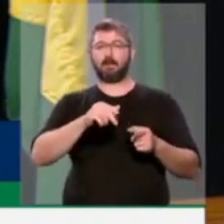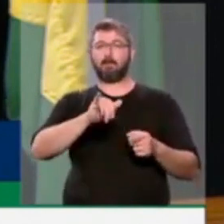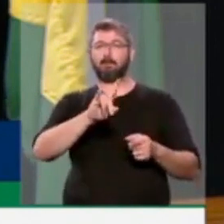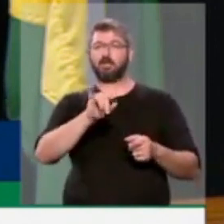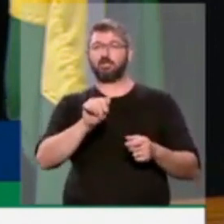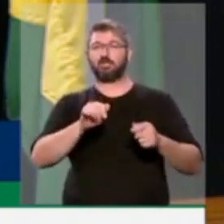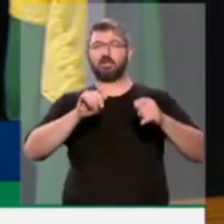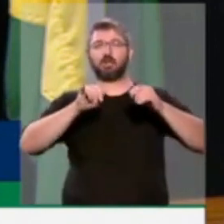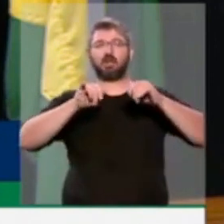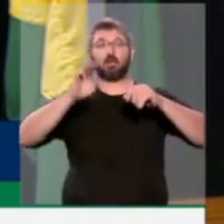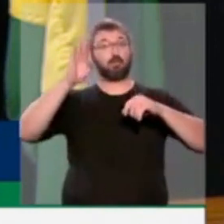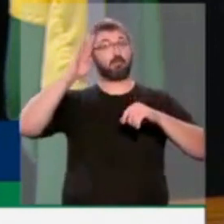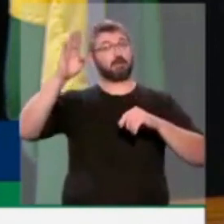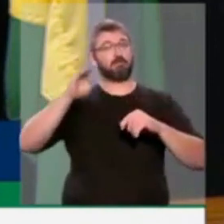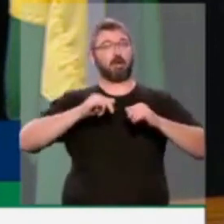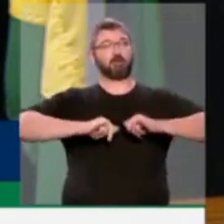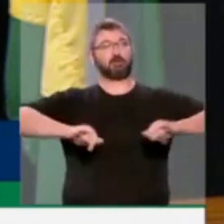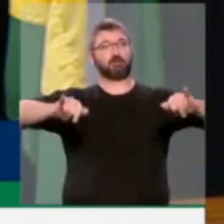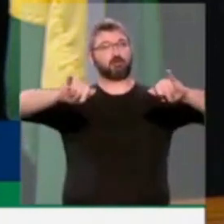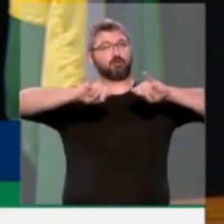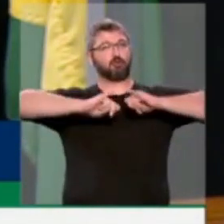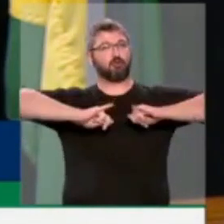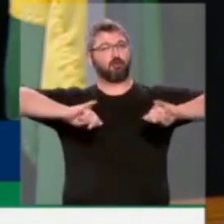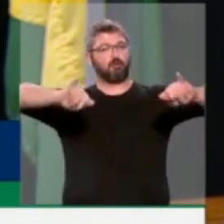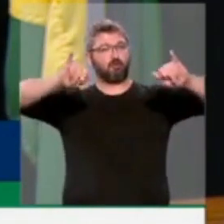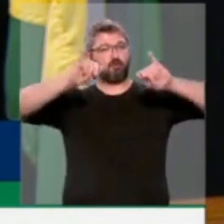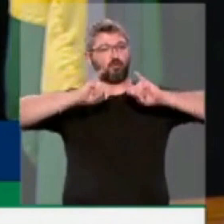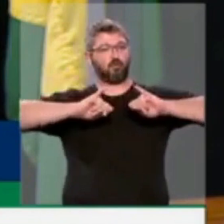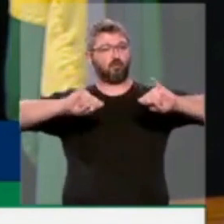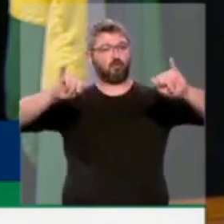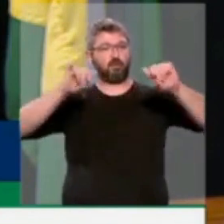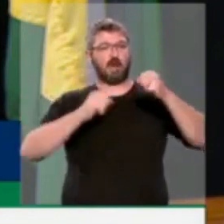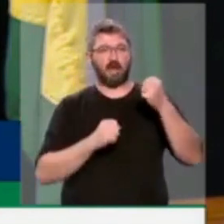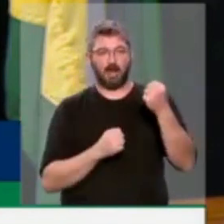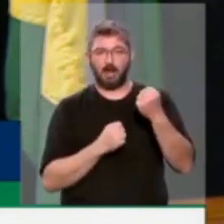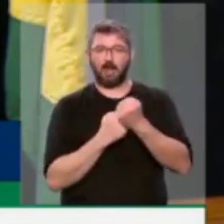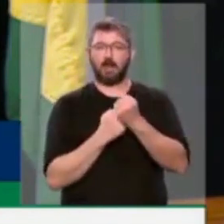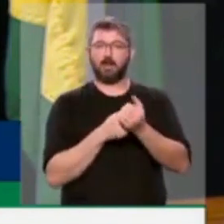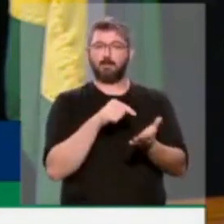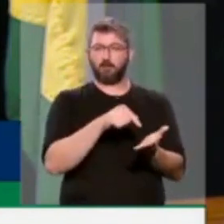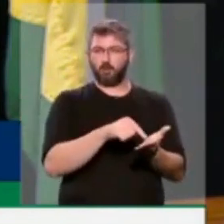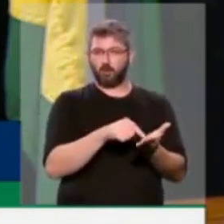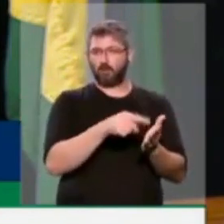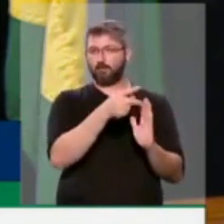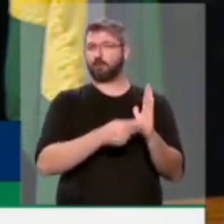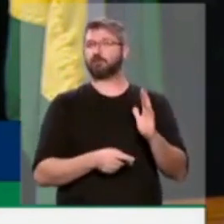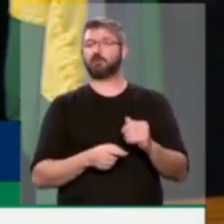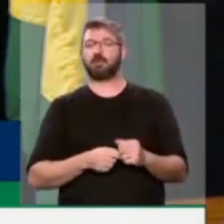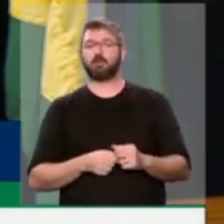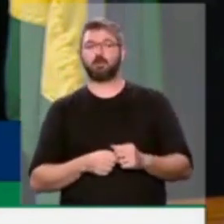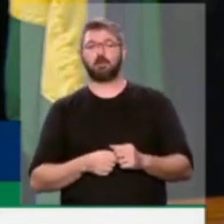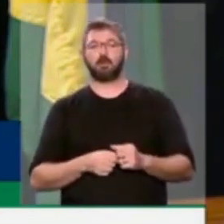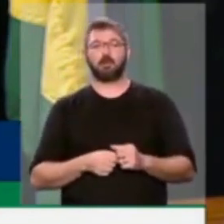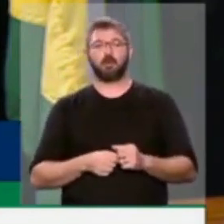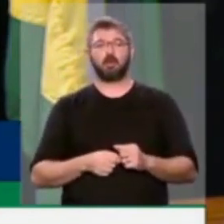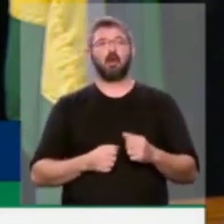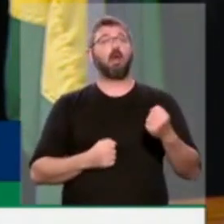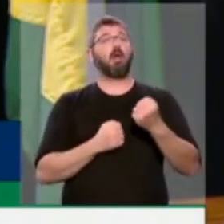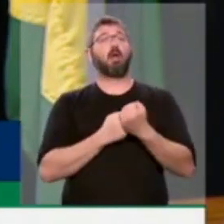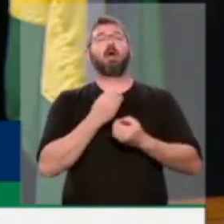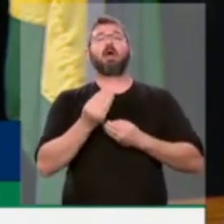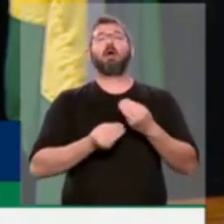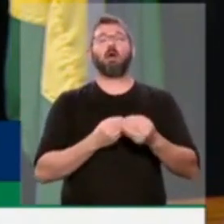mainstream tem endossado, tem apoiado esse projeto. E de que forma o apoia?